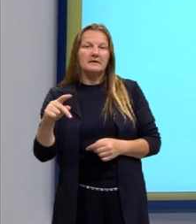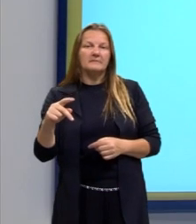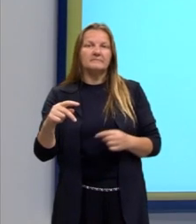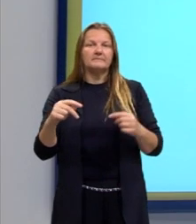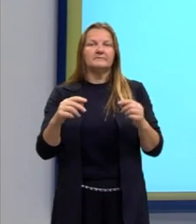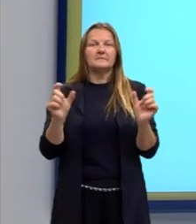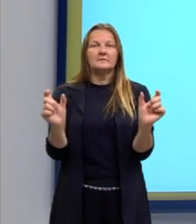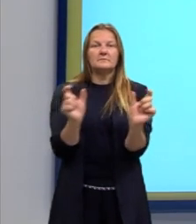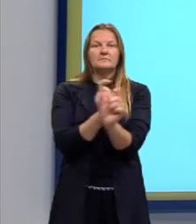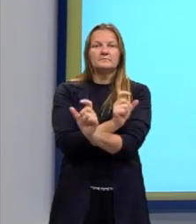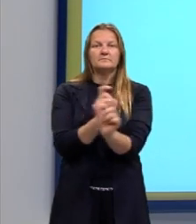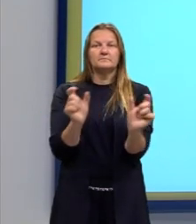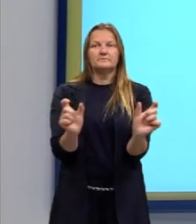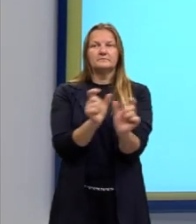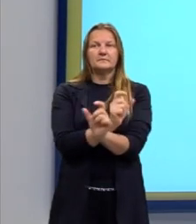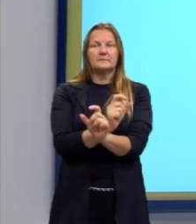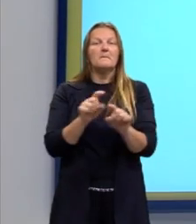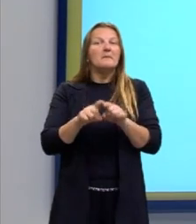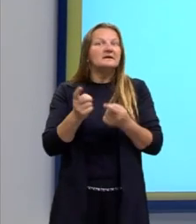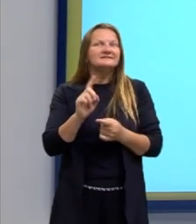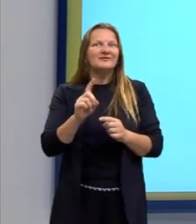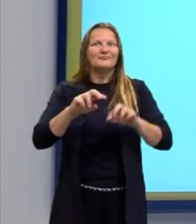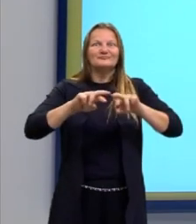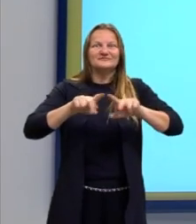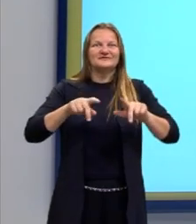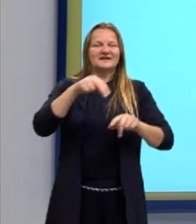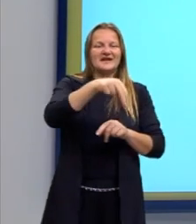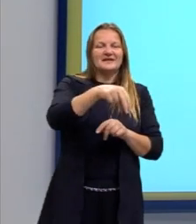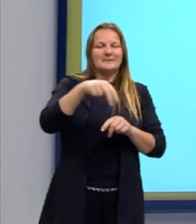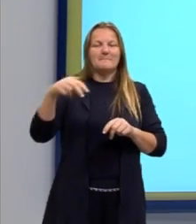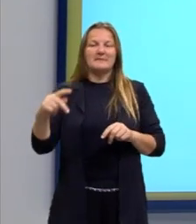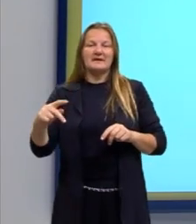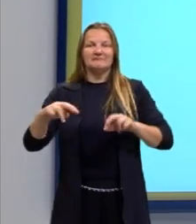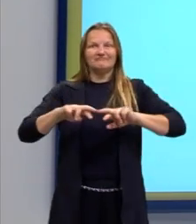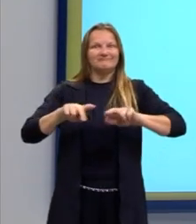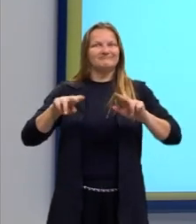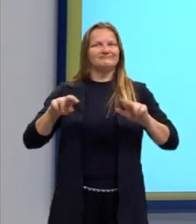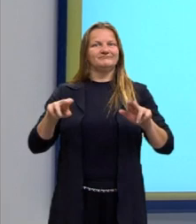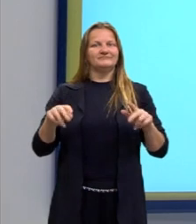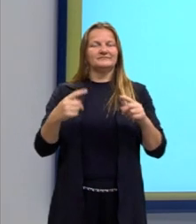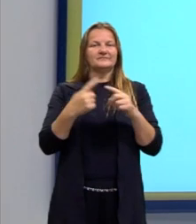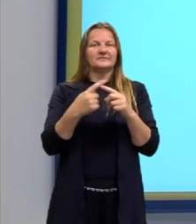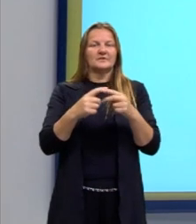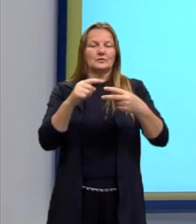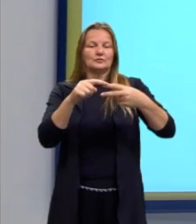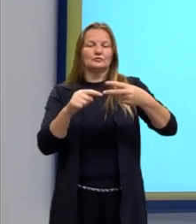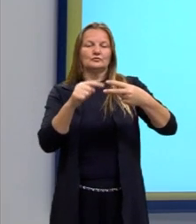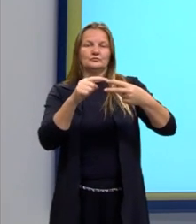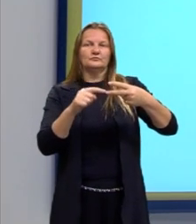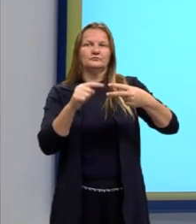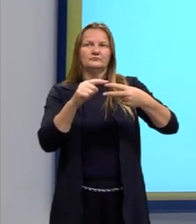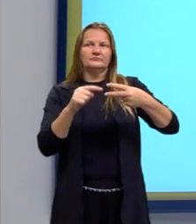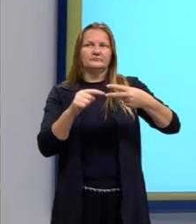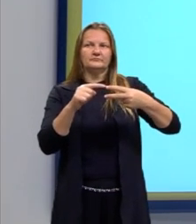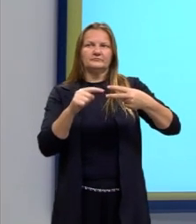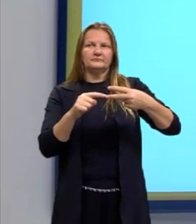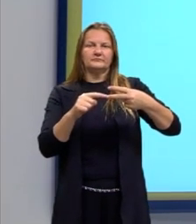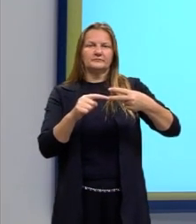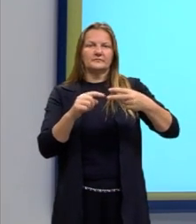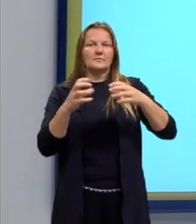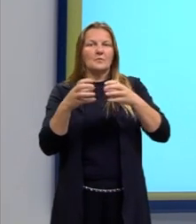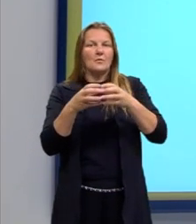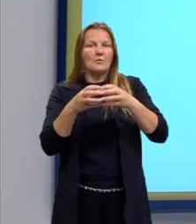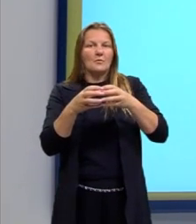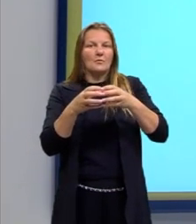permutação. Mas como N e P são diferentes, nós temos duas possibilidades. Arranjo